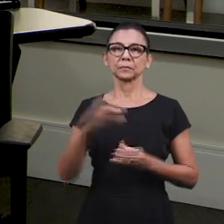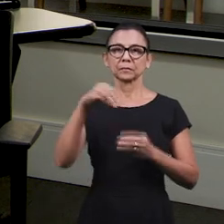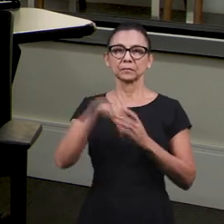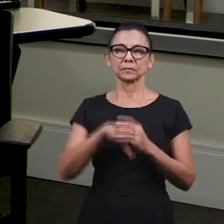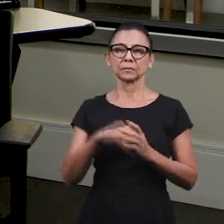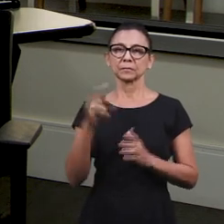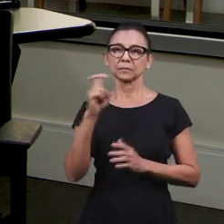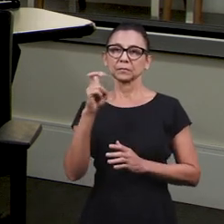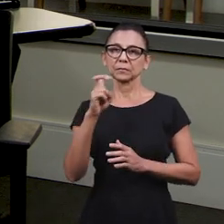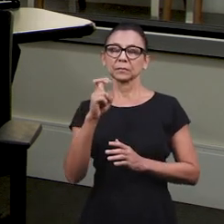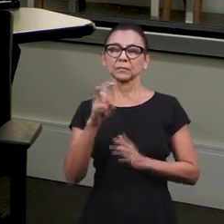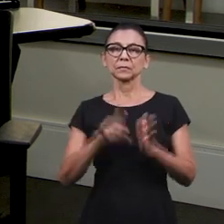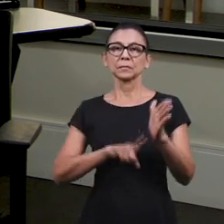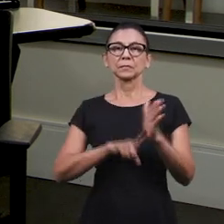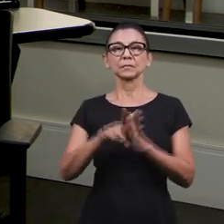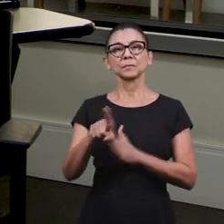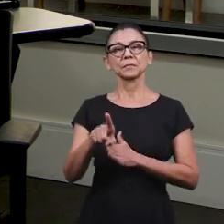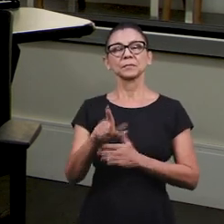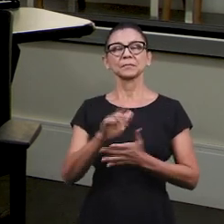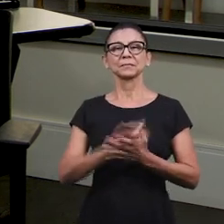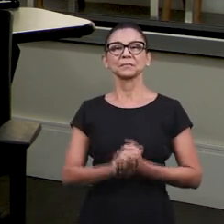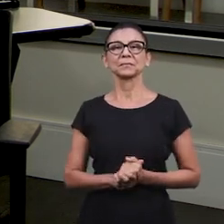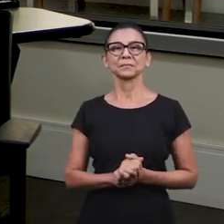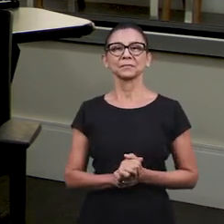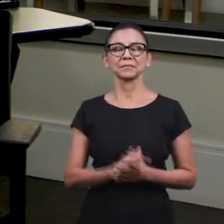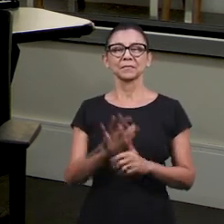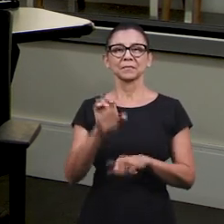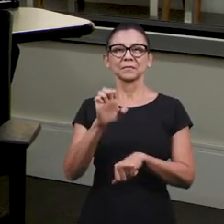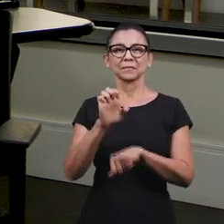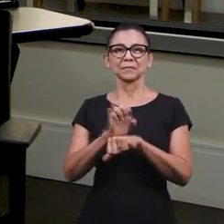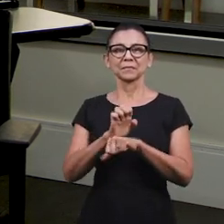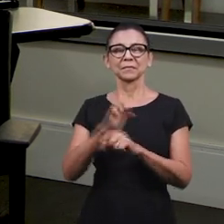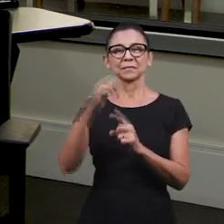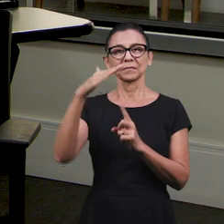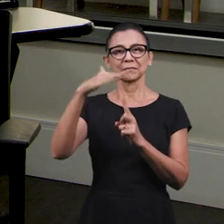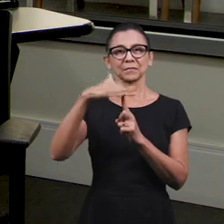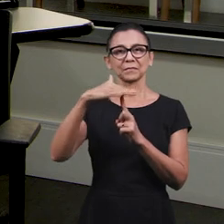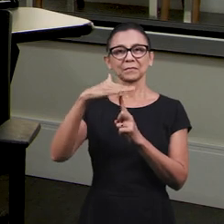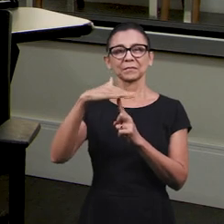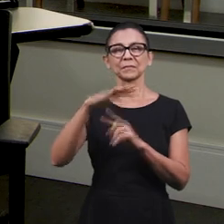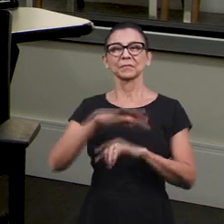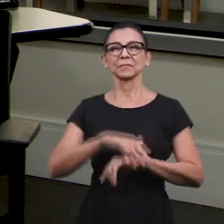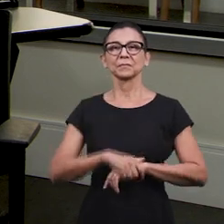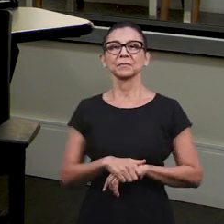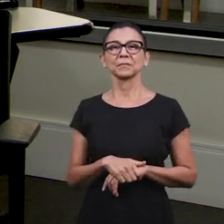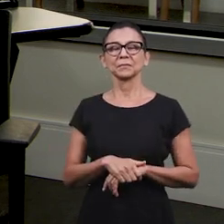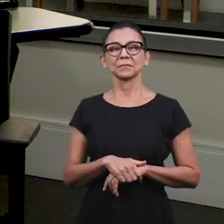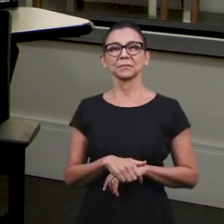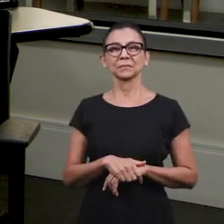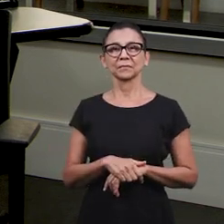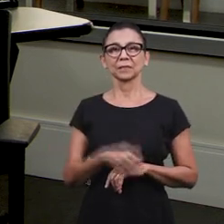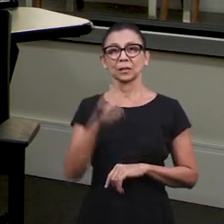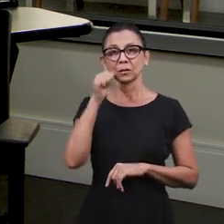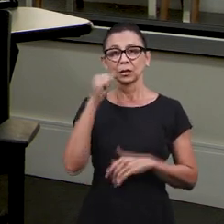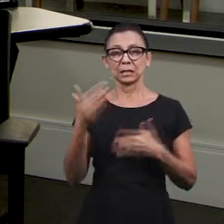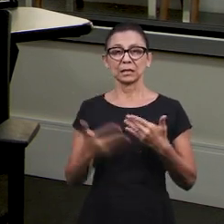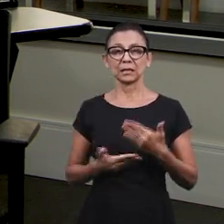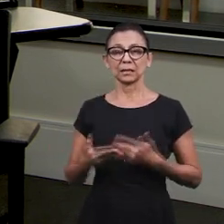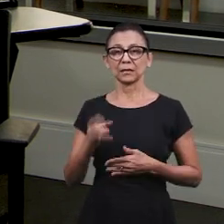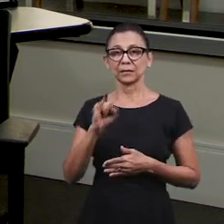quinta pergunta, que é exatamente lá do estado do Paraná. E quem enviou foi a nossa irmã